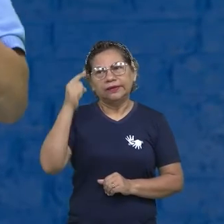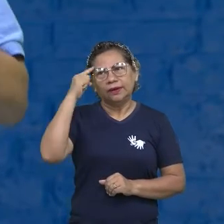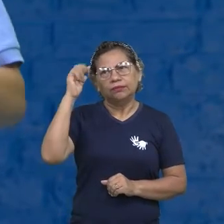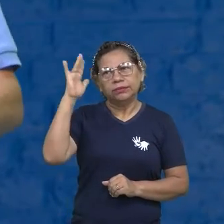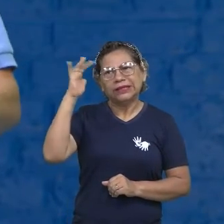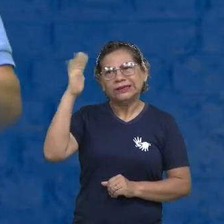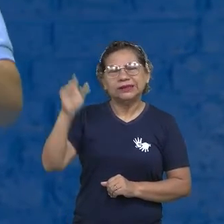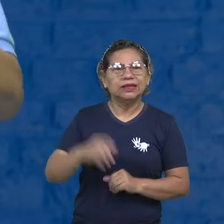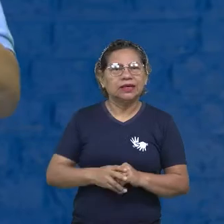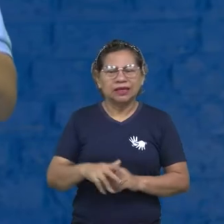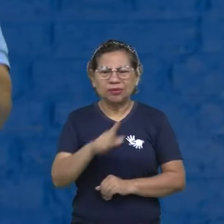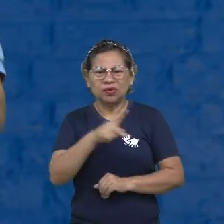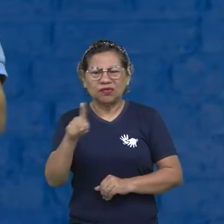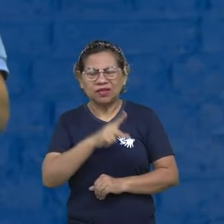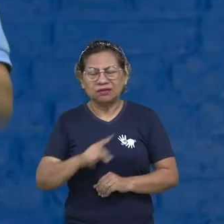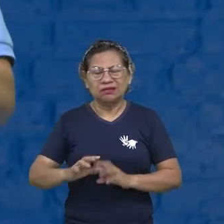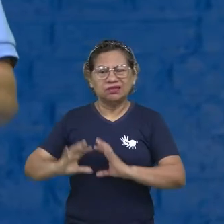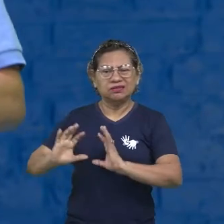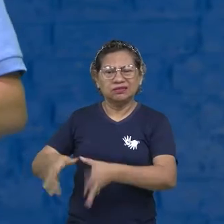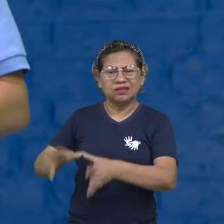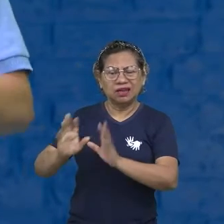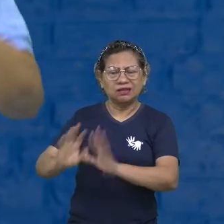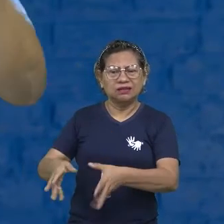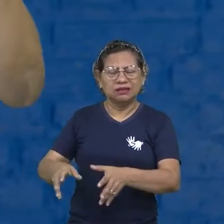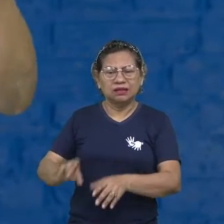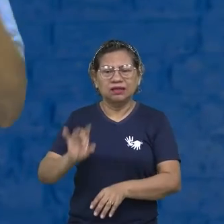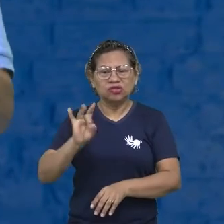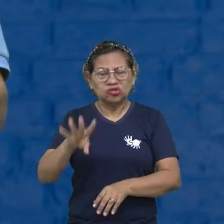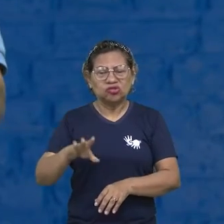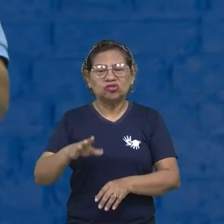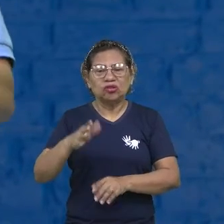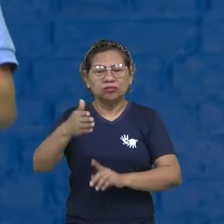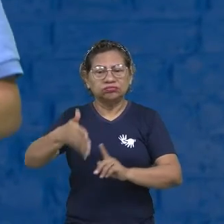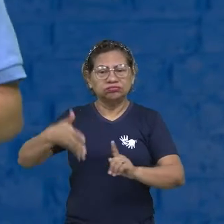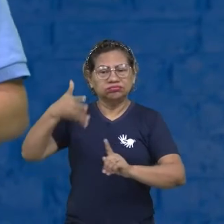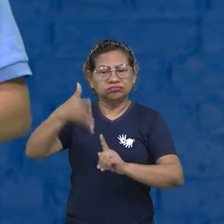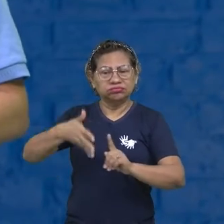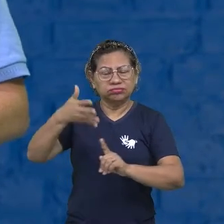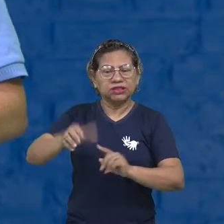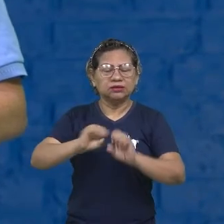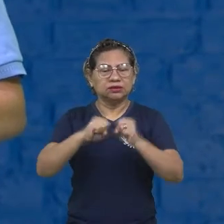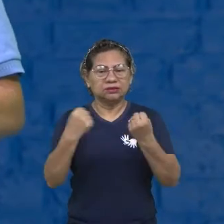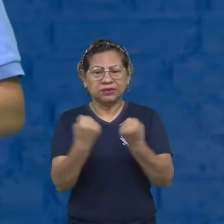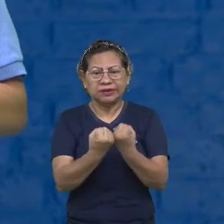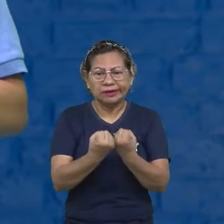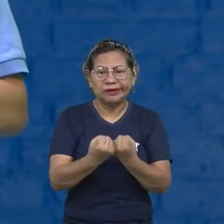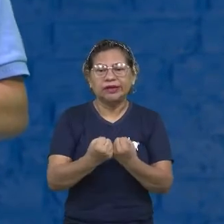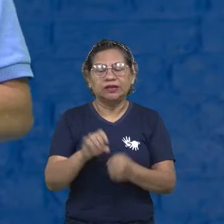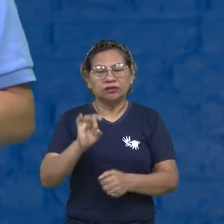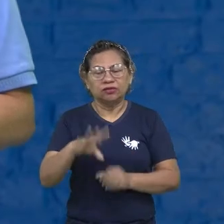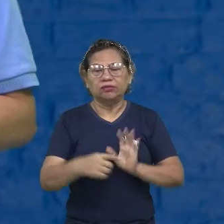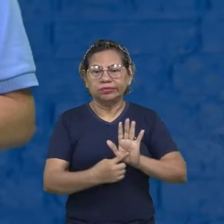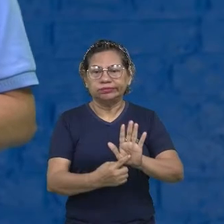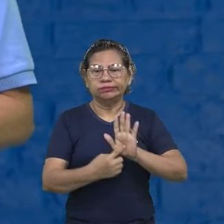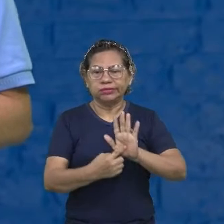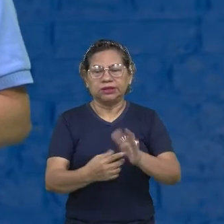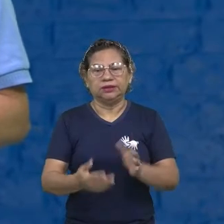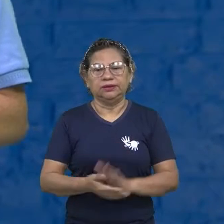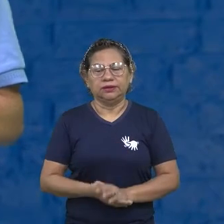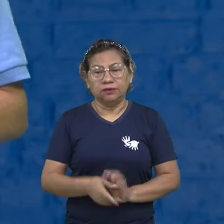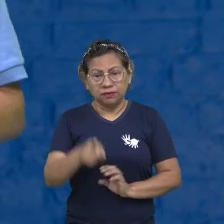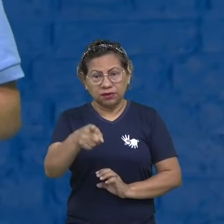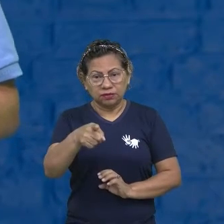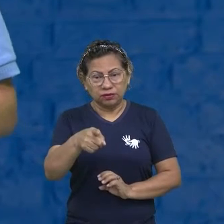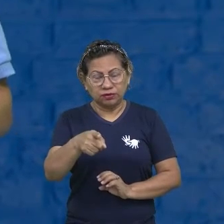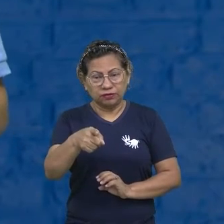Ah, essa professora é muito chata, ela só vive passando seminário. Ela quer que faça apresentação. Quando você vai para uma entrevista de